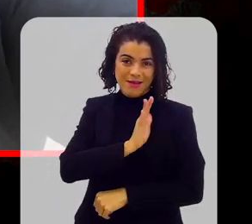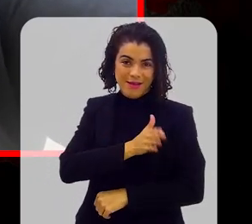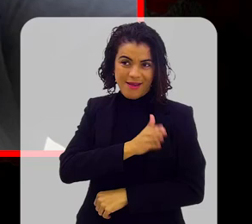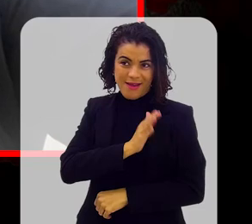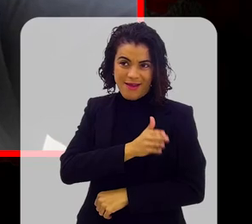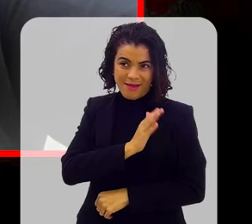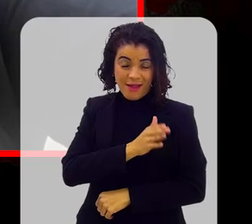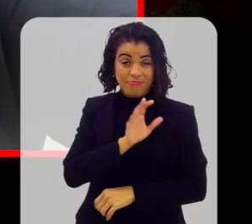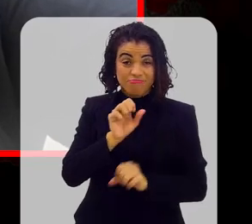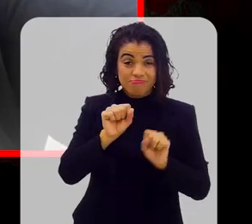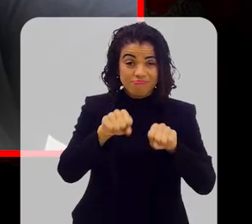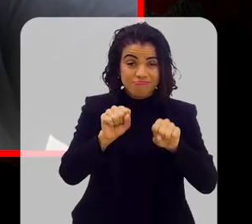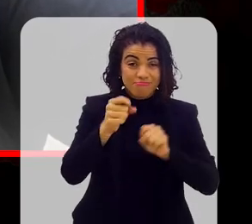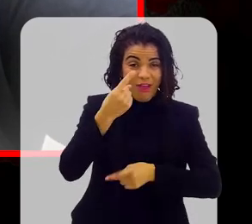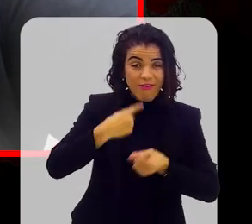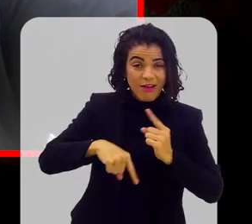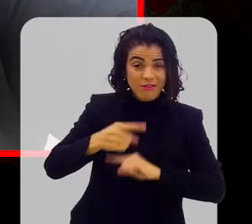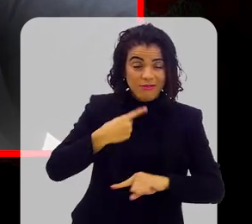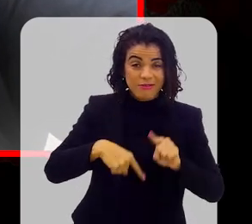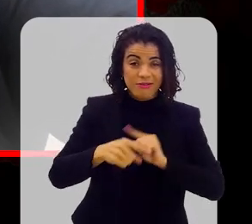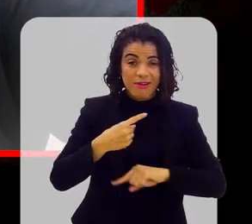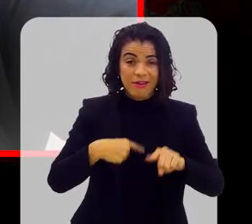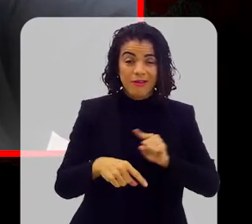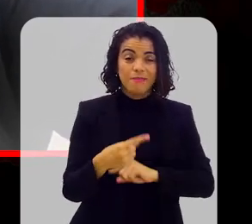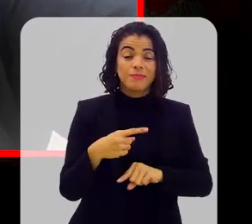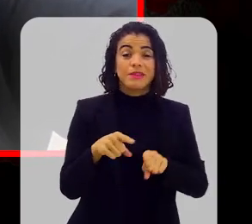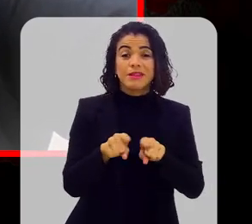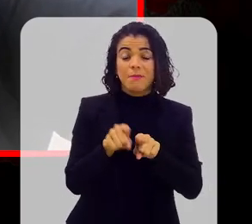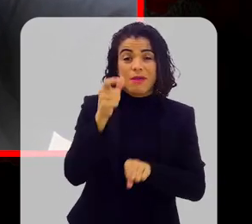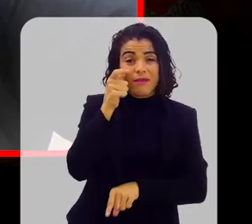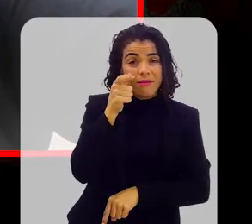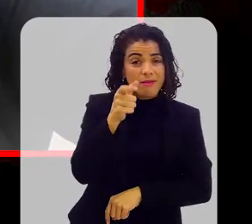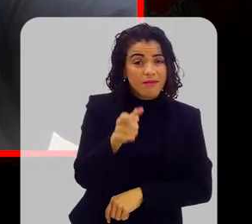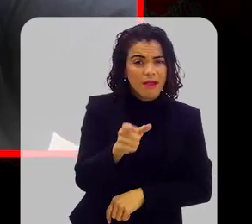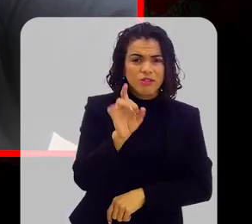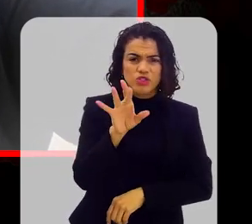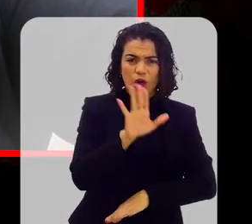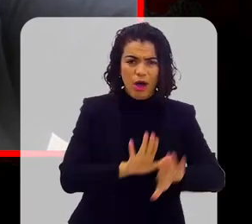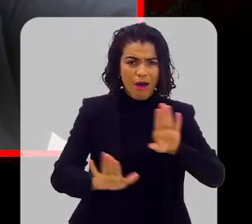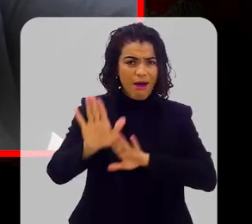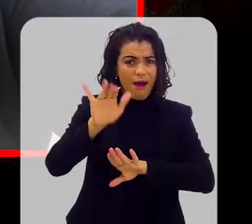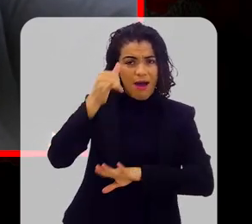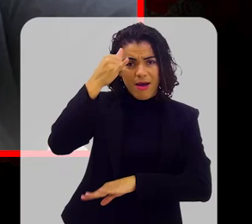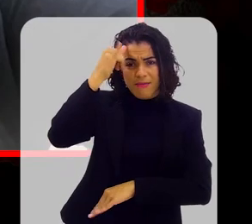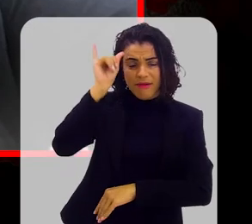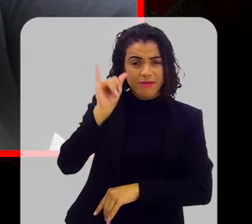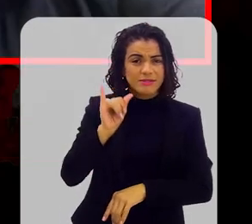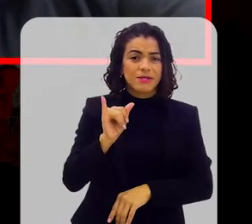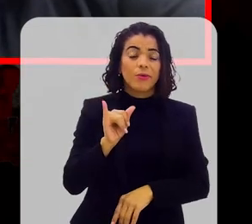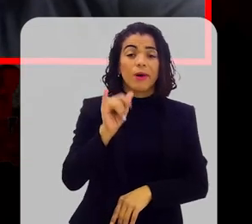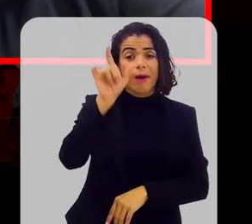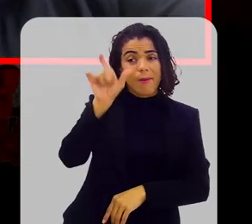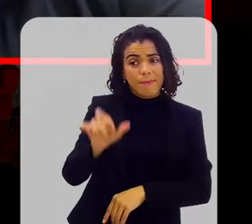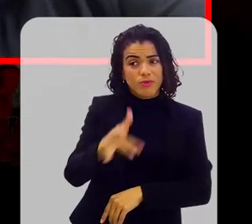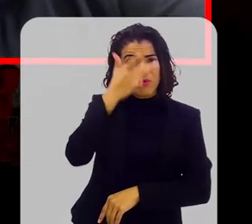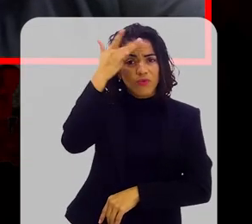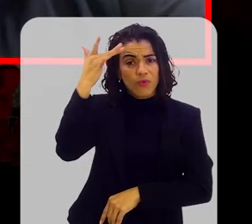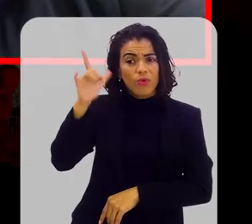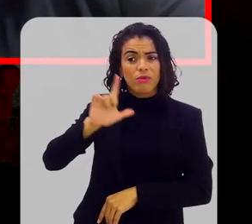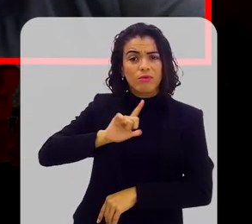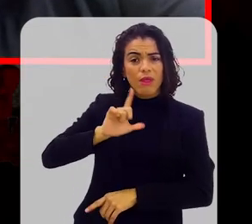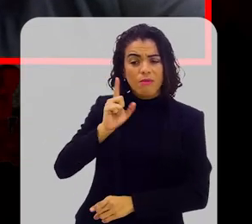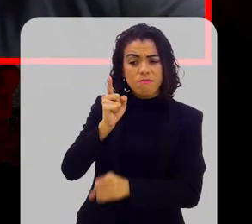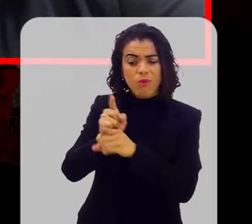Eu uso isso, mas o impacto é muito grande. E é interessante que não é só a prevenção. O paciente que tem um